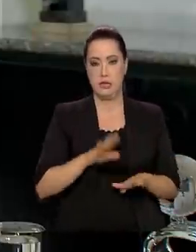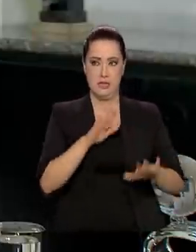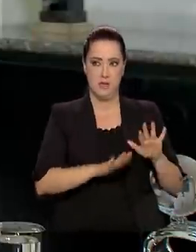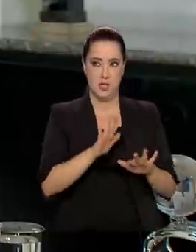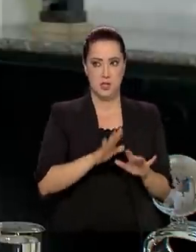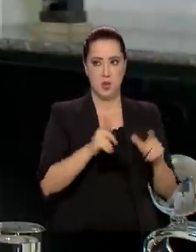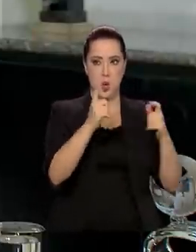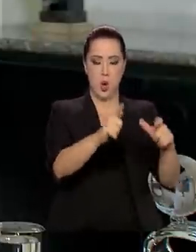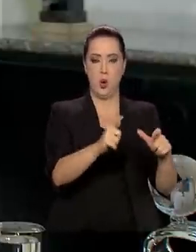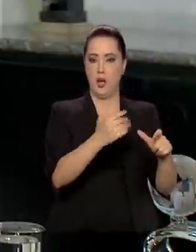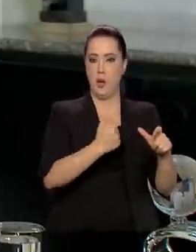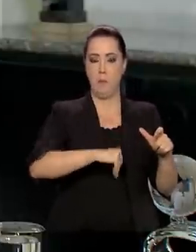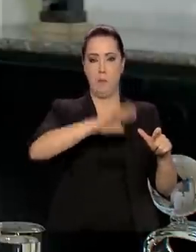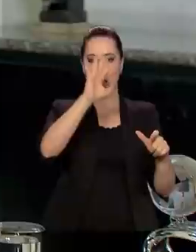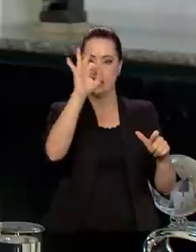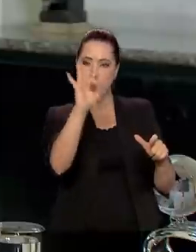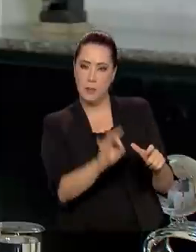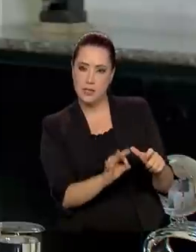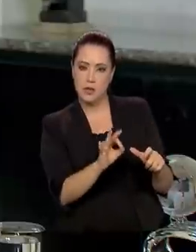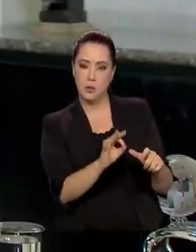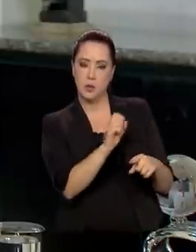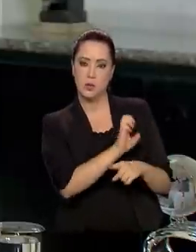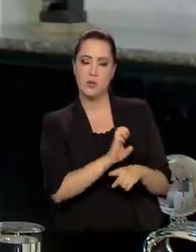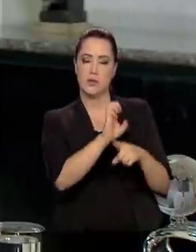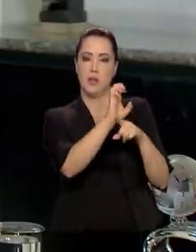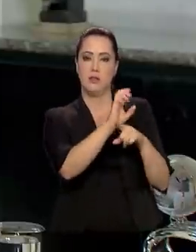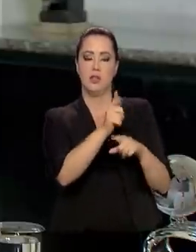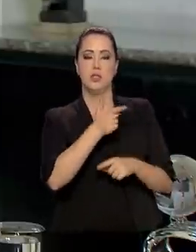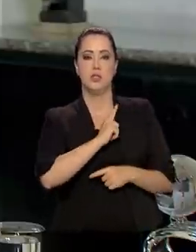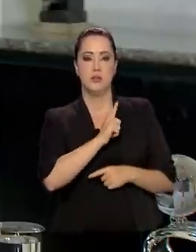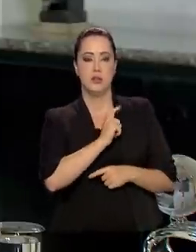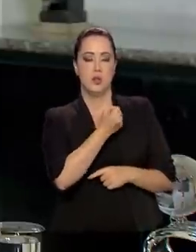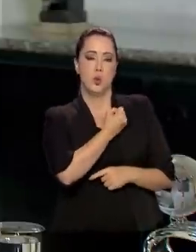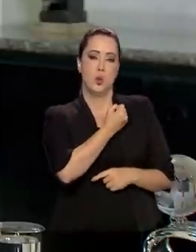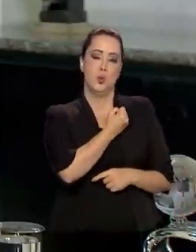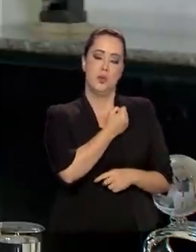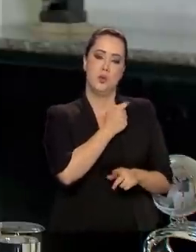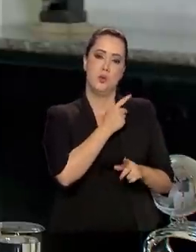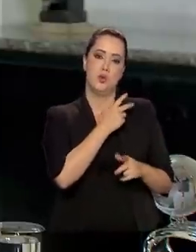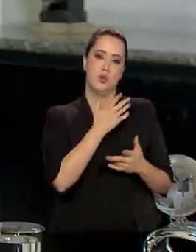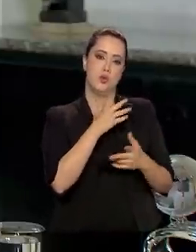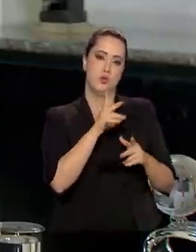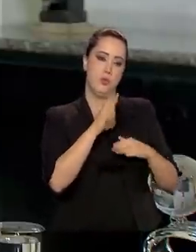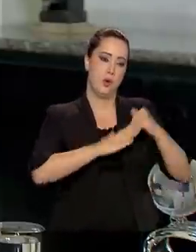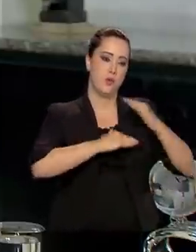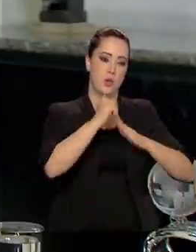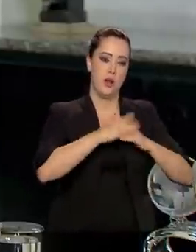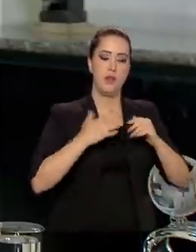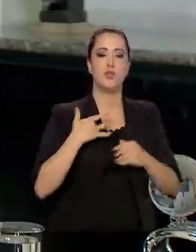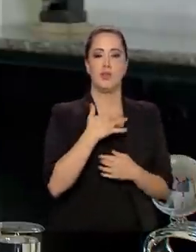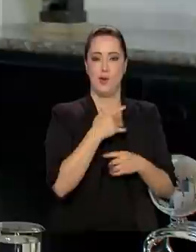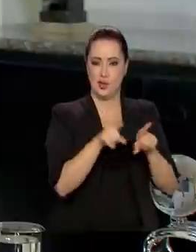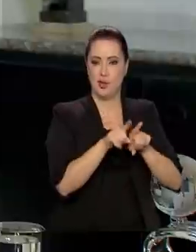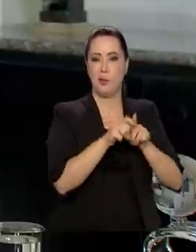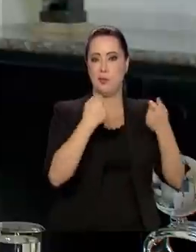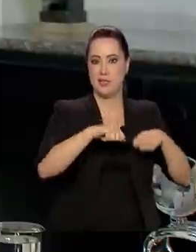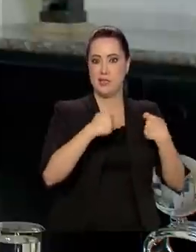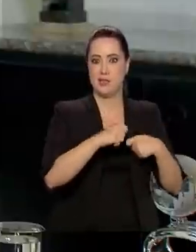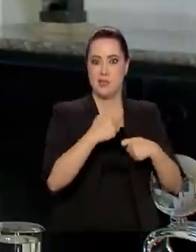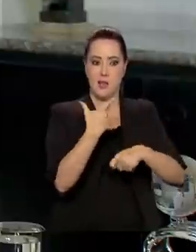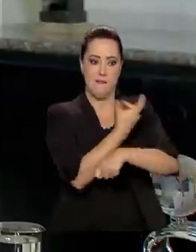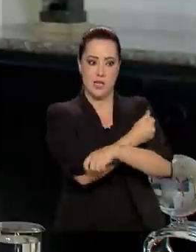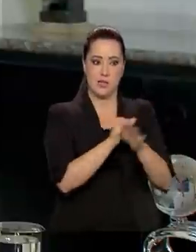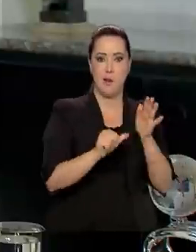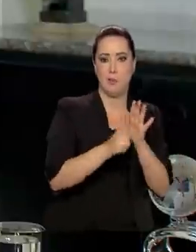locais, além do percentual do Estado, vai ter a quantidade de pessoal de saúde que precisa ser vacinado. Então, é